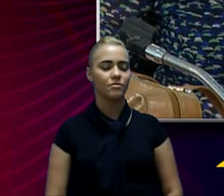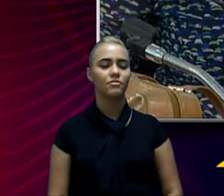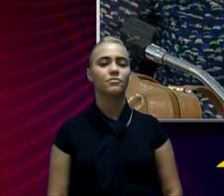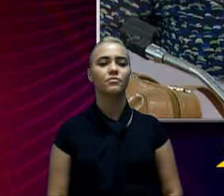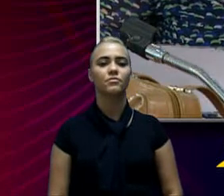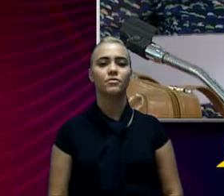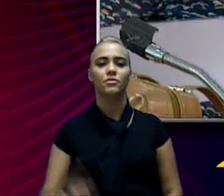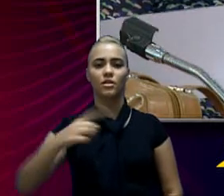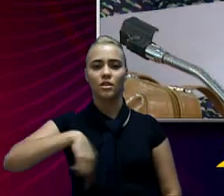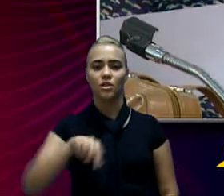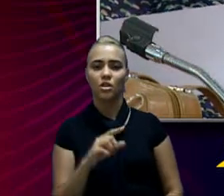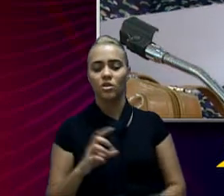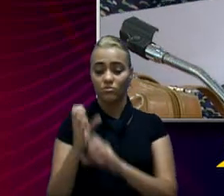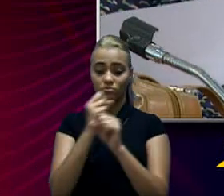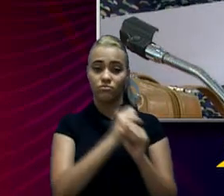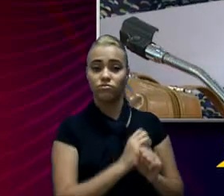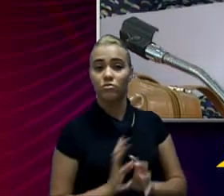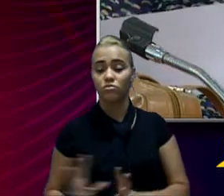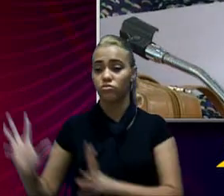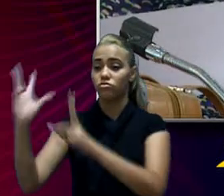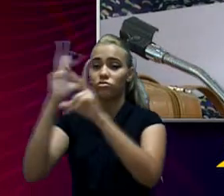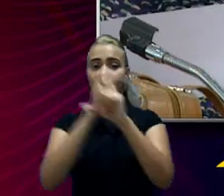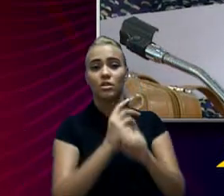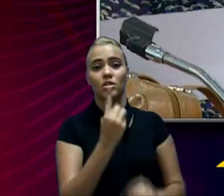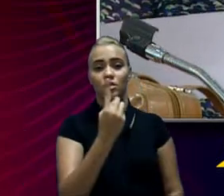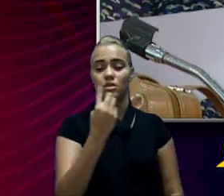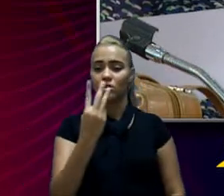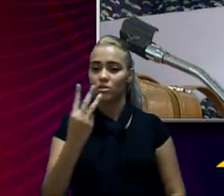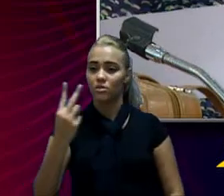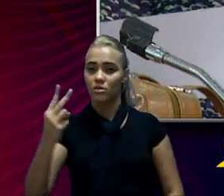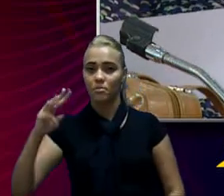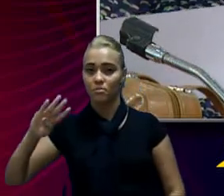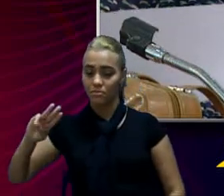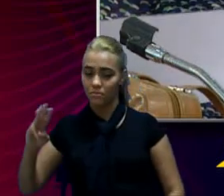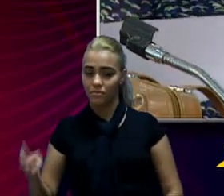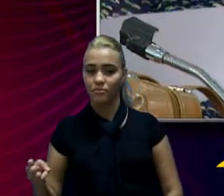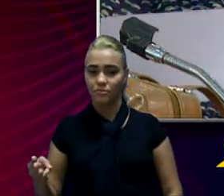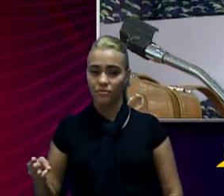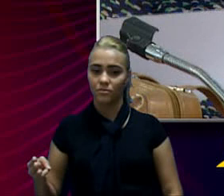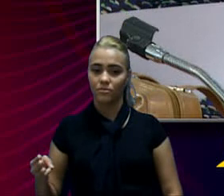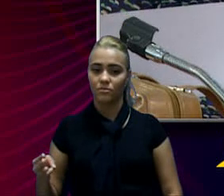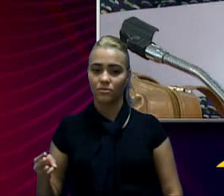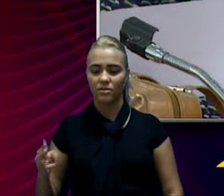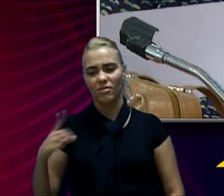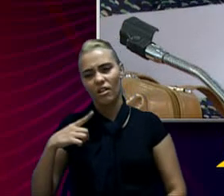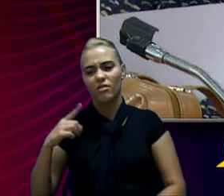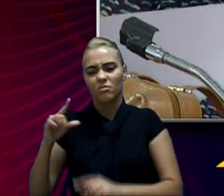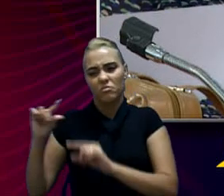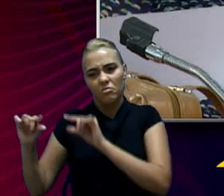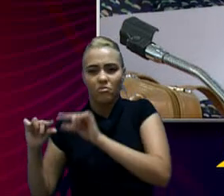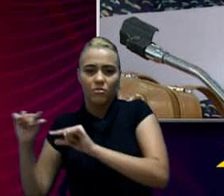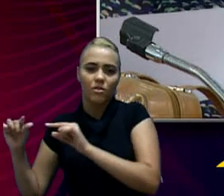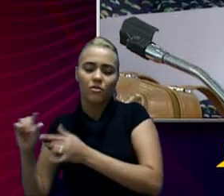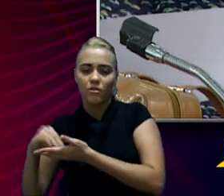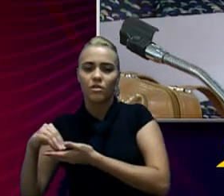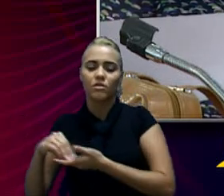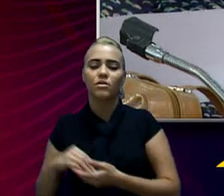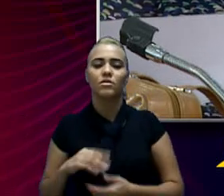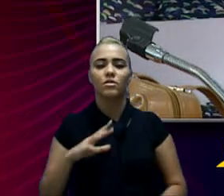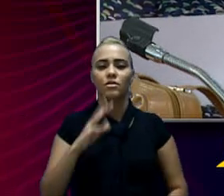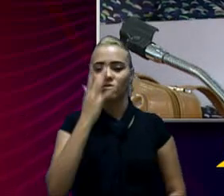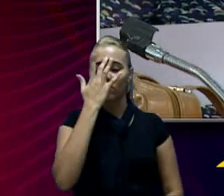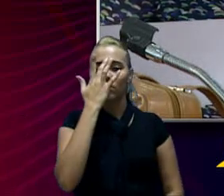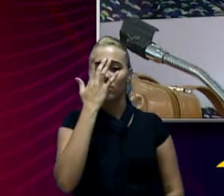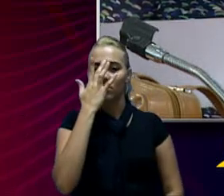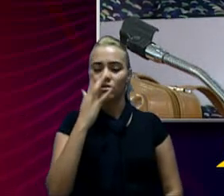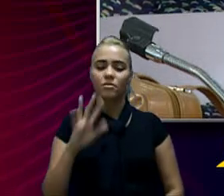E nós arrecadamos 132 milhões, tirando os quebrados. Nós arrecadamos no mês de fevereiro do que